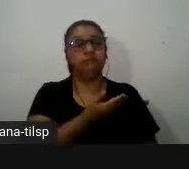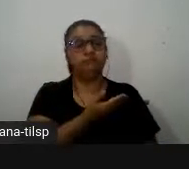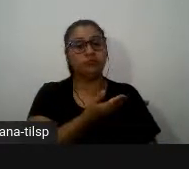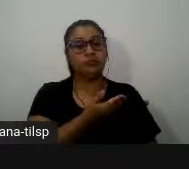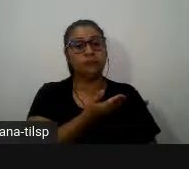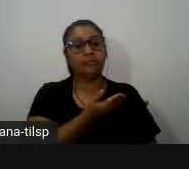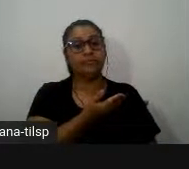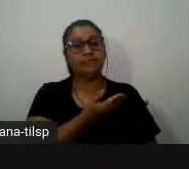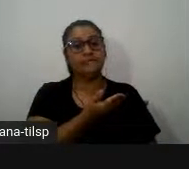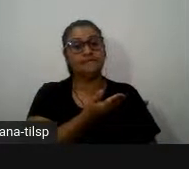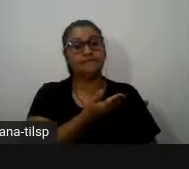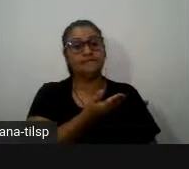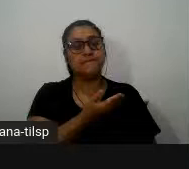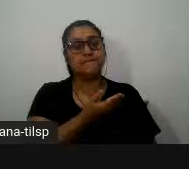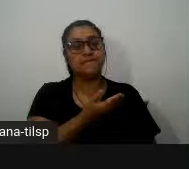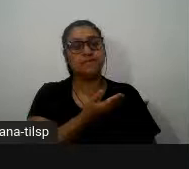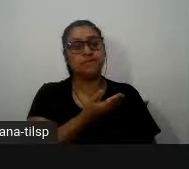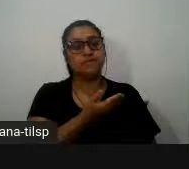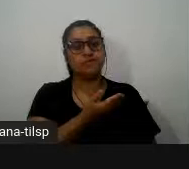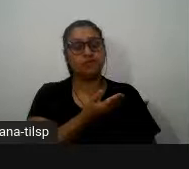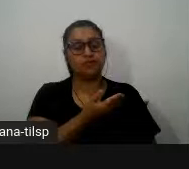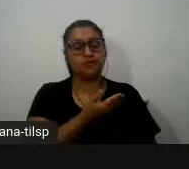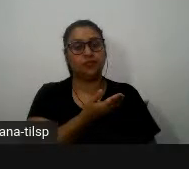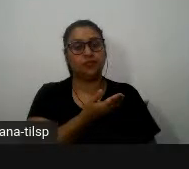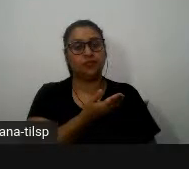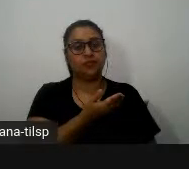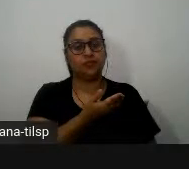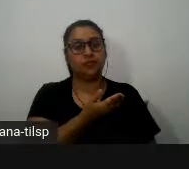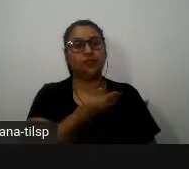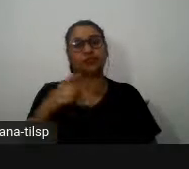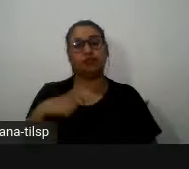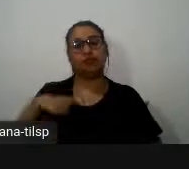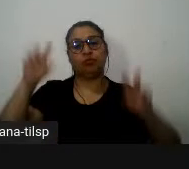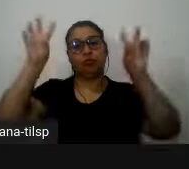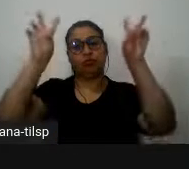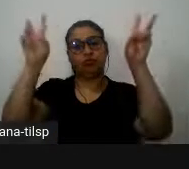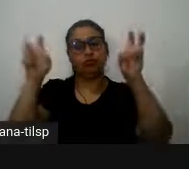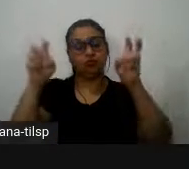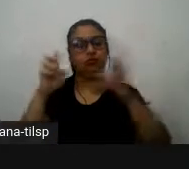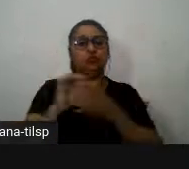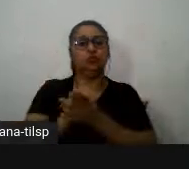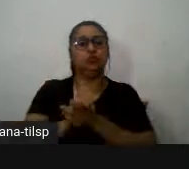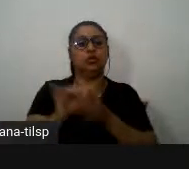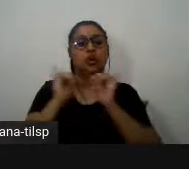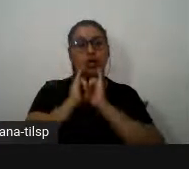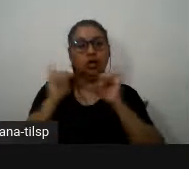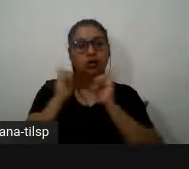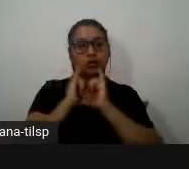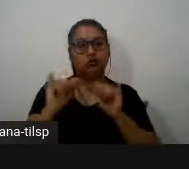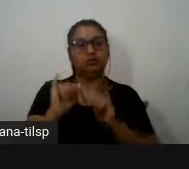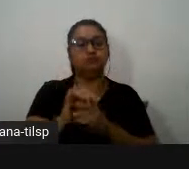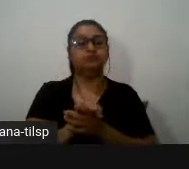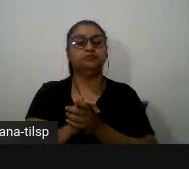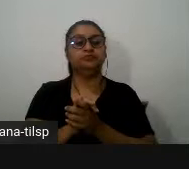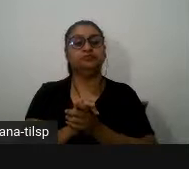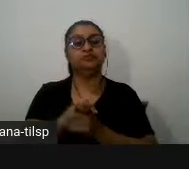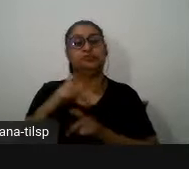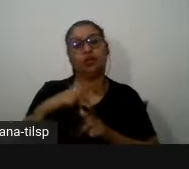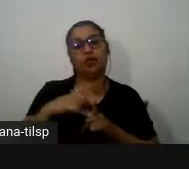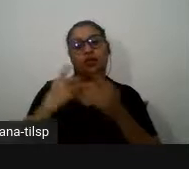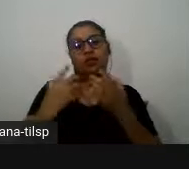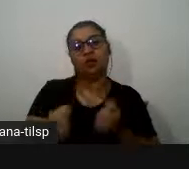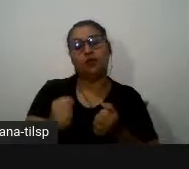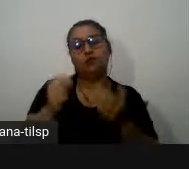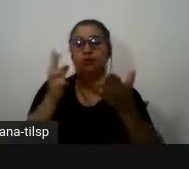gráfica e já vou passar a descrevê-lo tem um título diz o seguinte vamos mapear 40% do